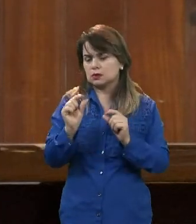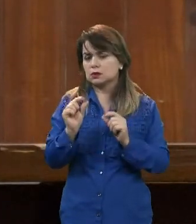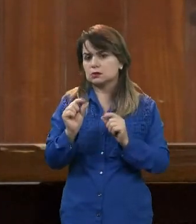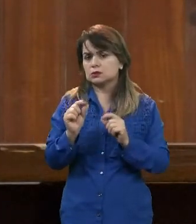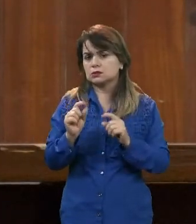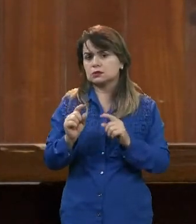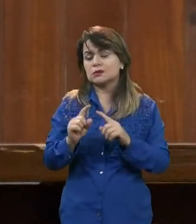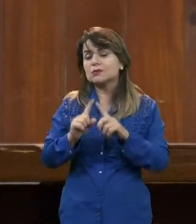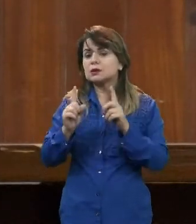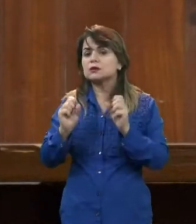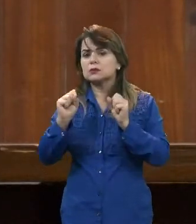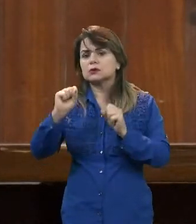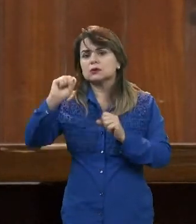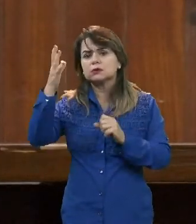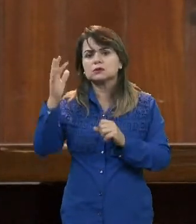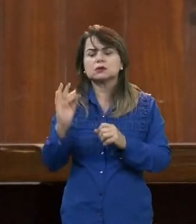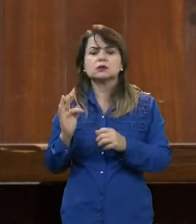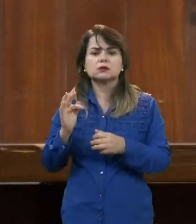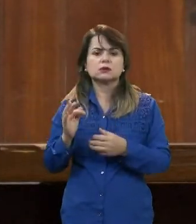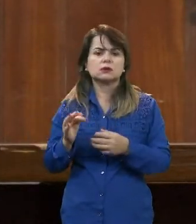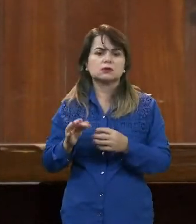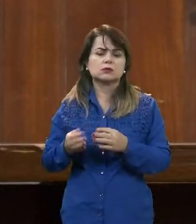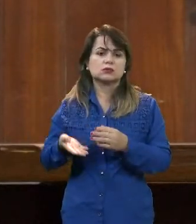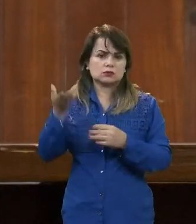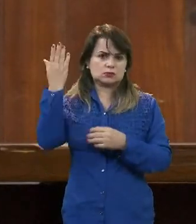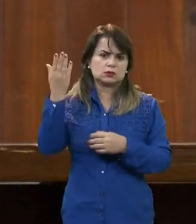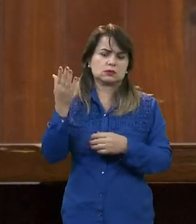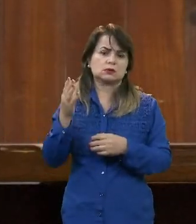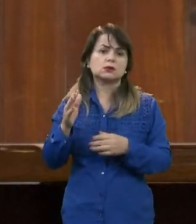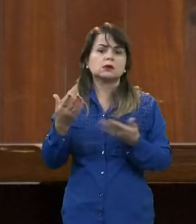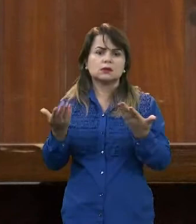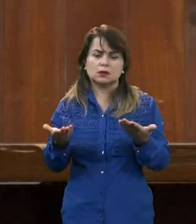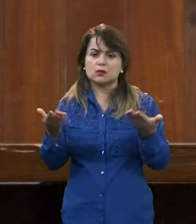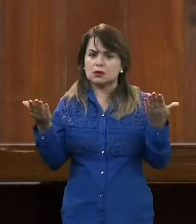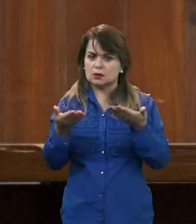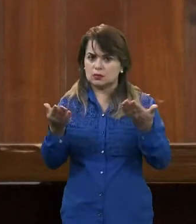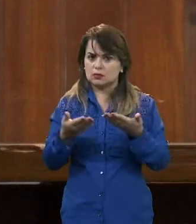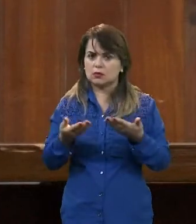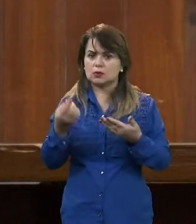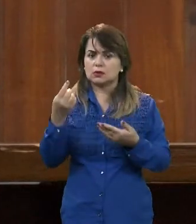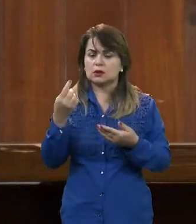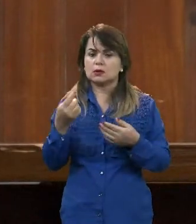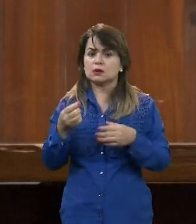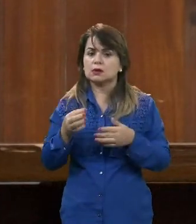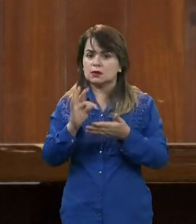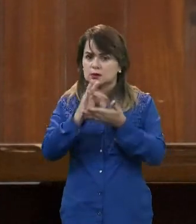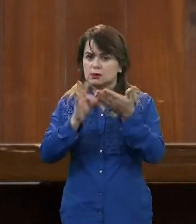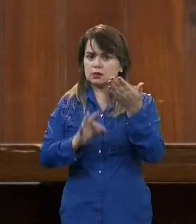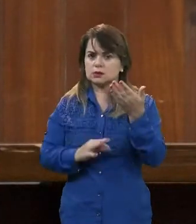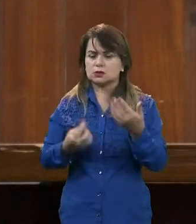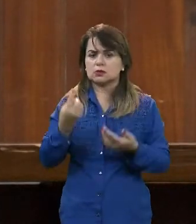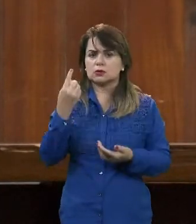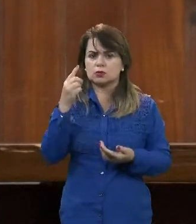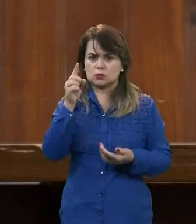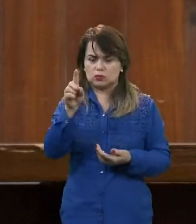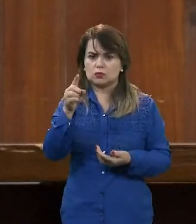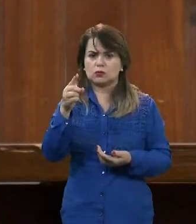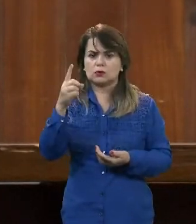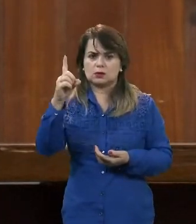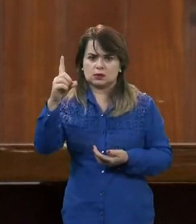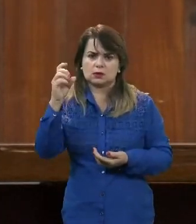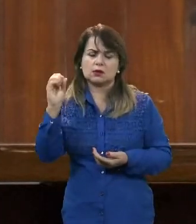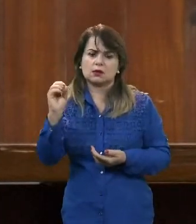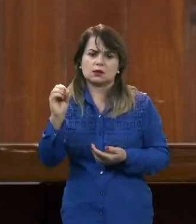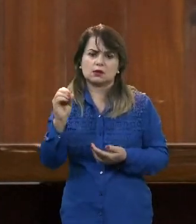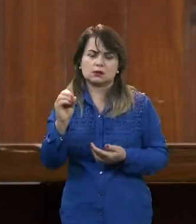da Câmara? Aproximadamente 1,10, a partir de 1,10, depende também, não é uma taxa fixa, está presente em termos de... ela tem